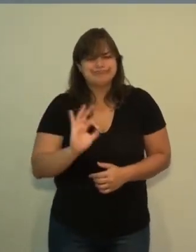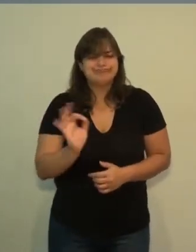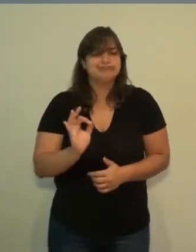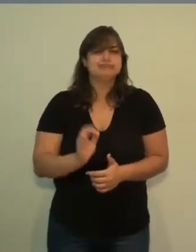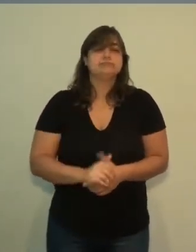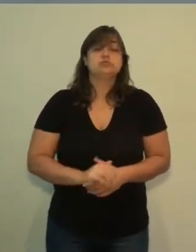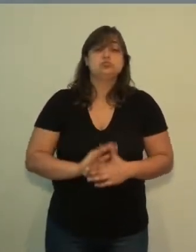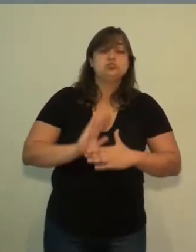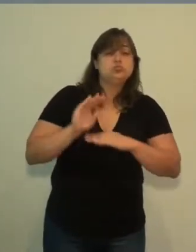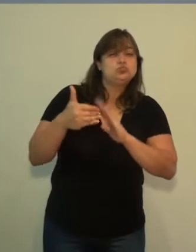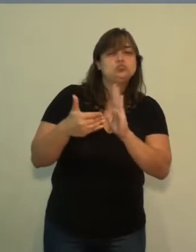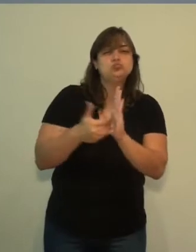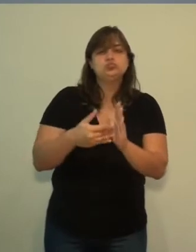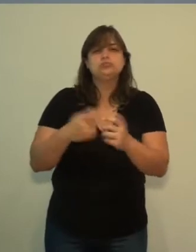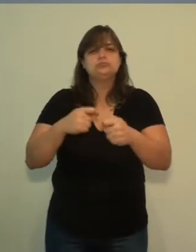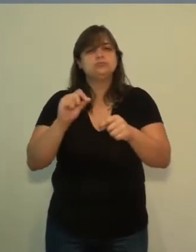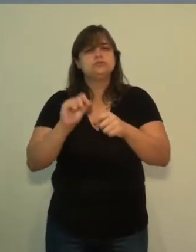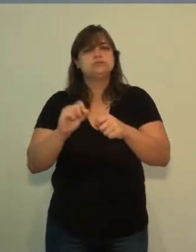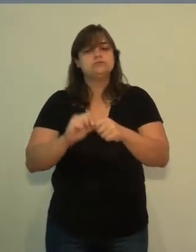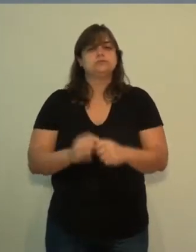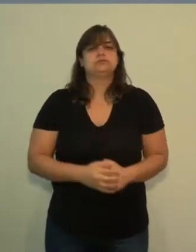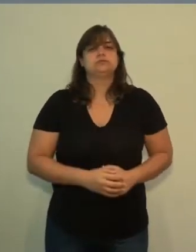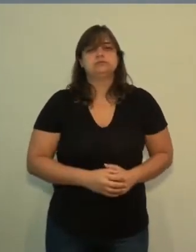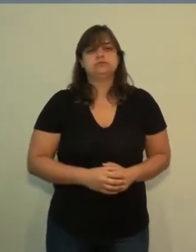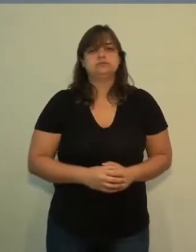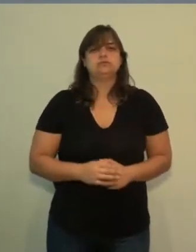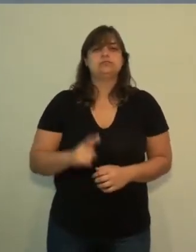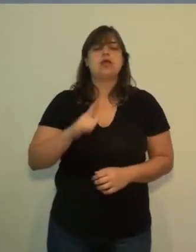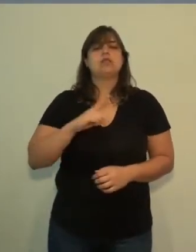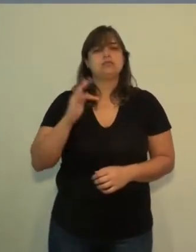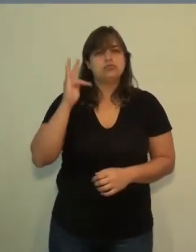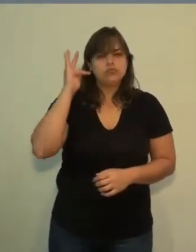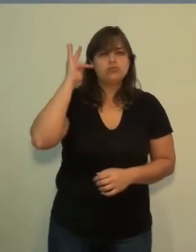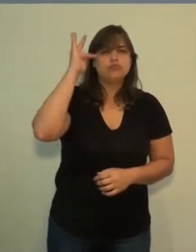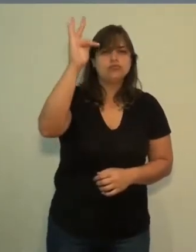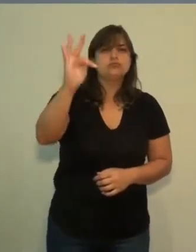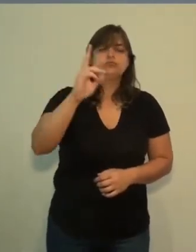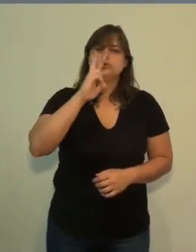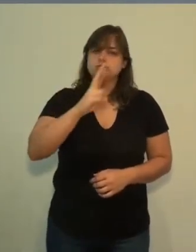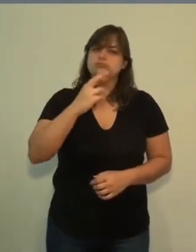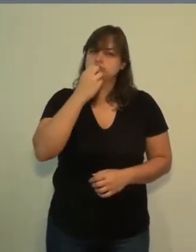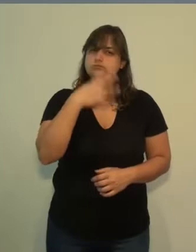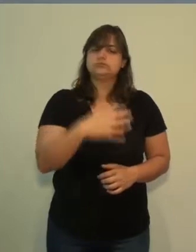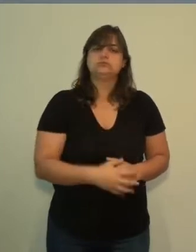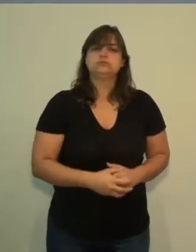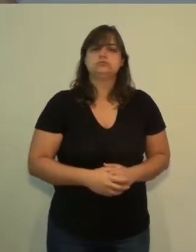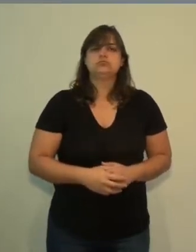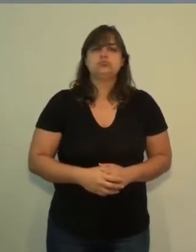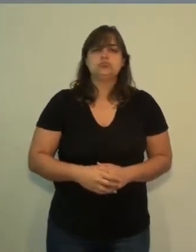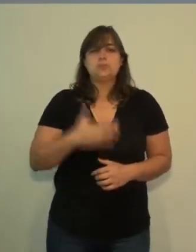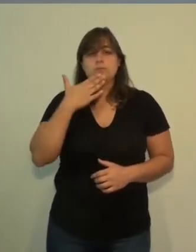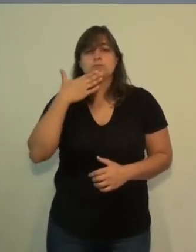tempo de que tudo que seja feito, seja feito de forma a ter um resultado bastante durável, o máximo